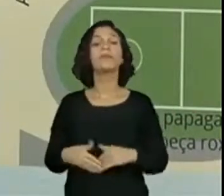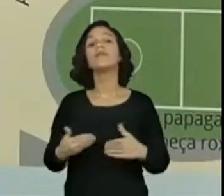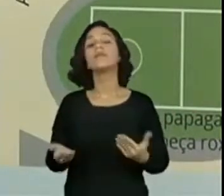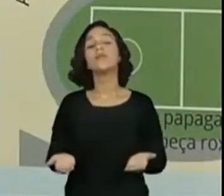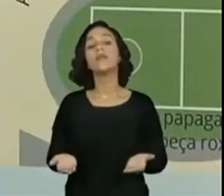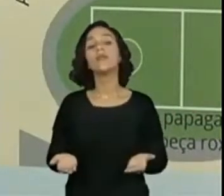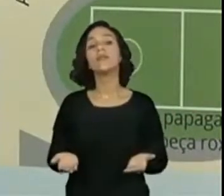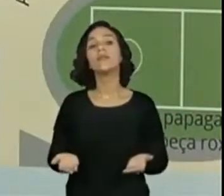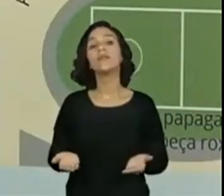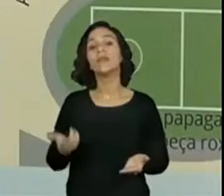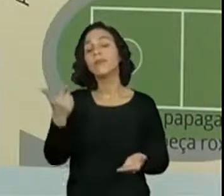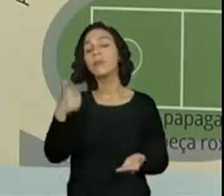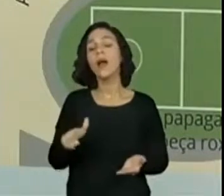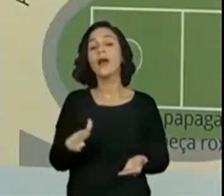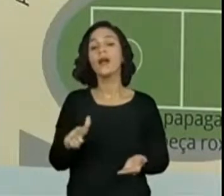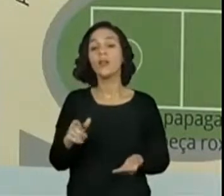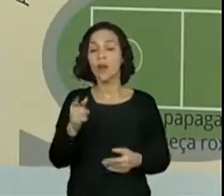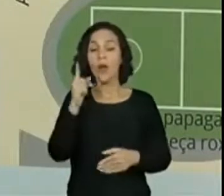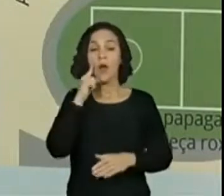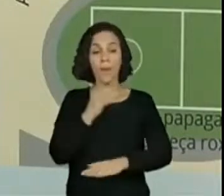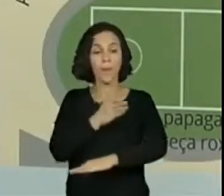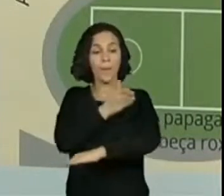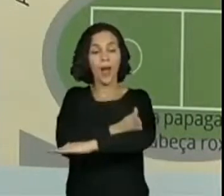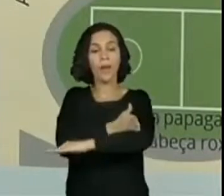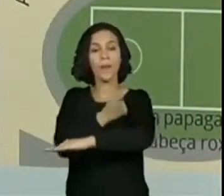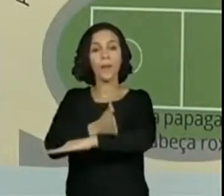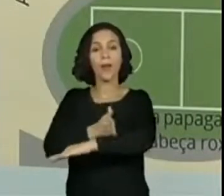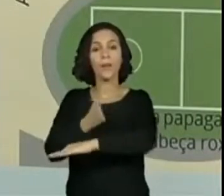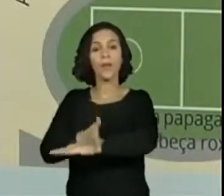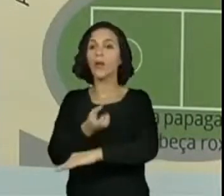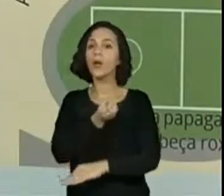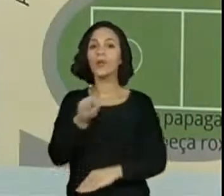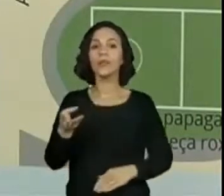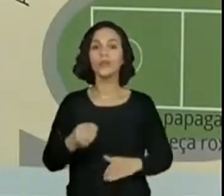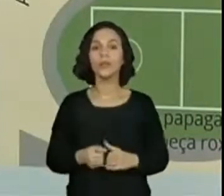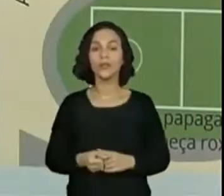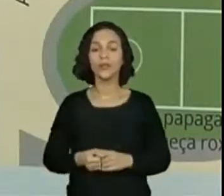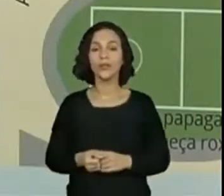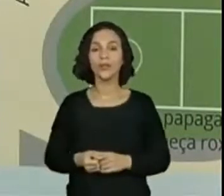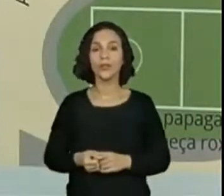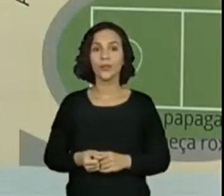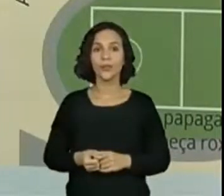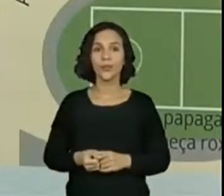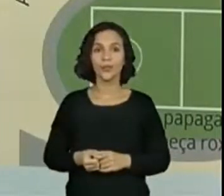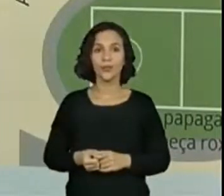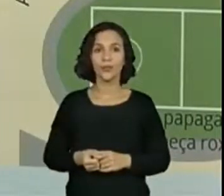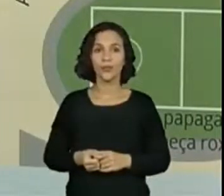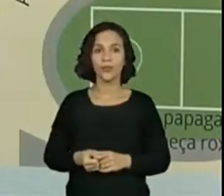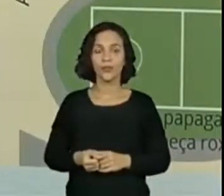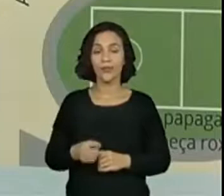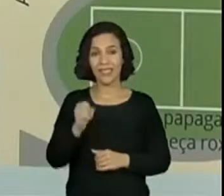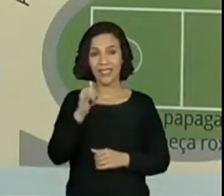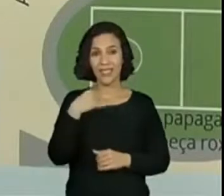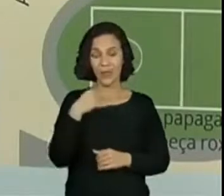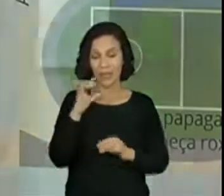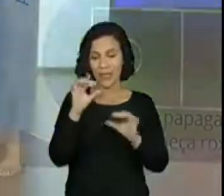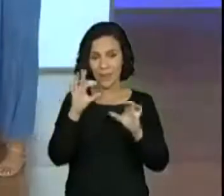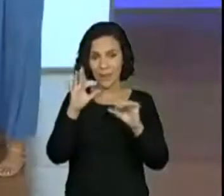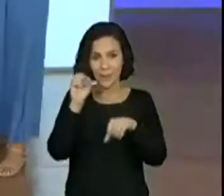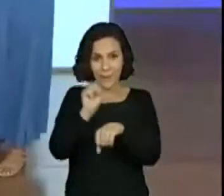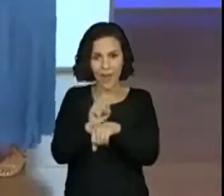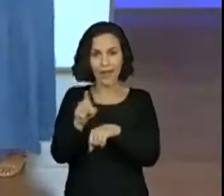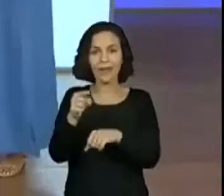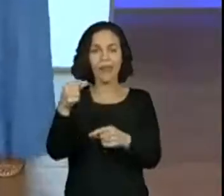direita na rua Macuco e anda quantos quarteirões? E aí? Quantos quarteirões? Eu não posso ficar segurando se ele traga. A Raquel e a